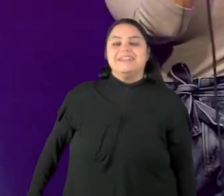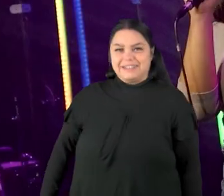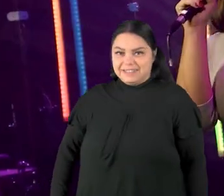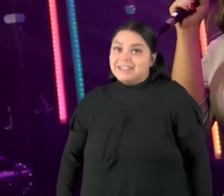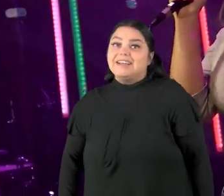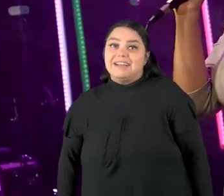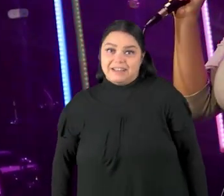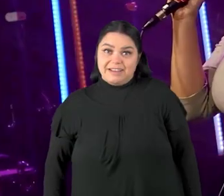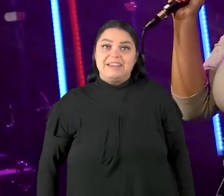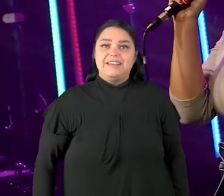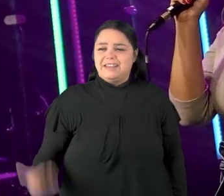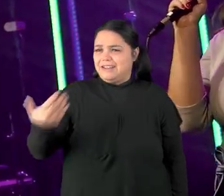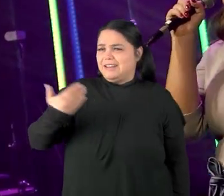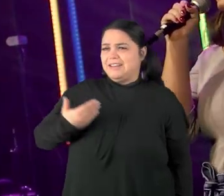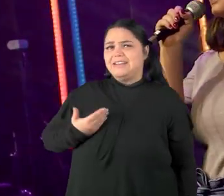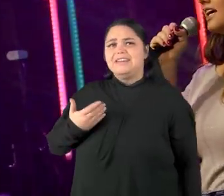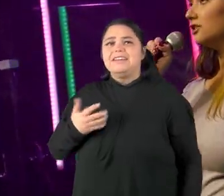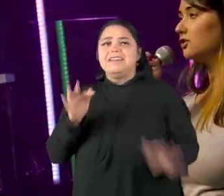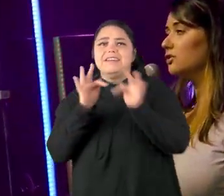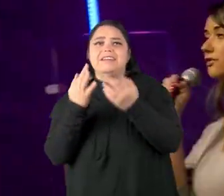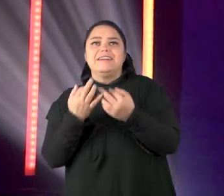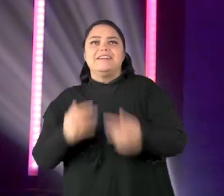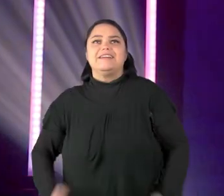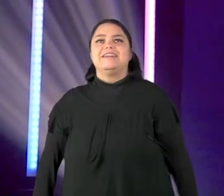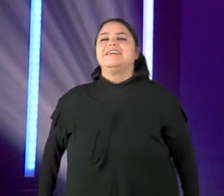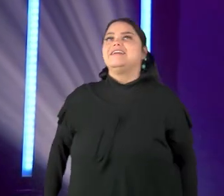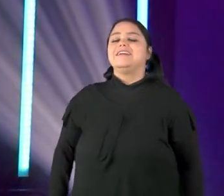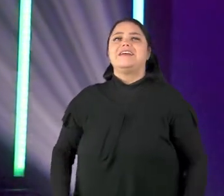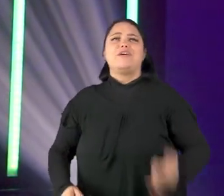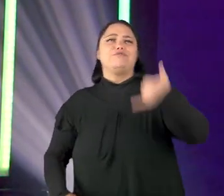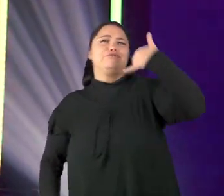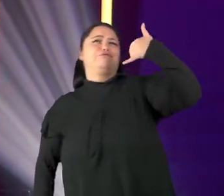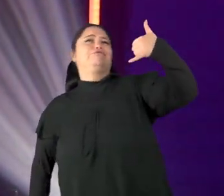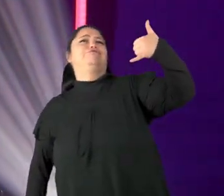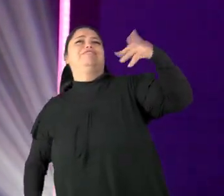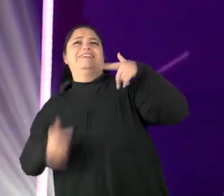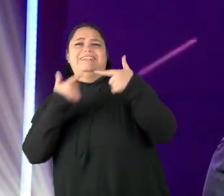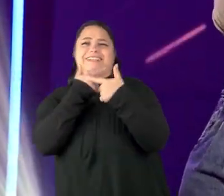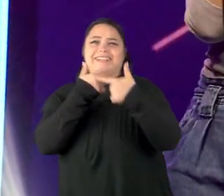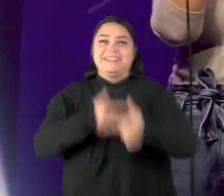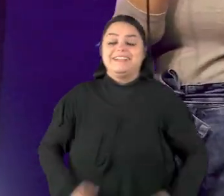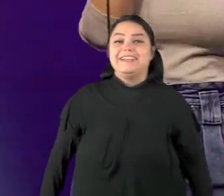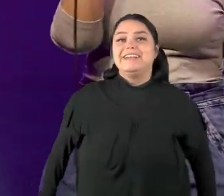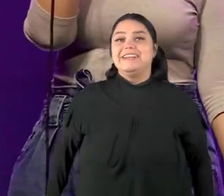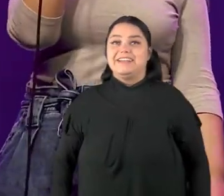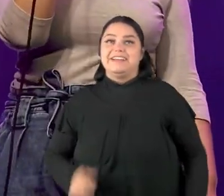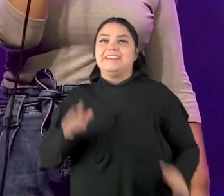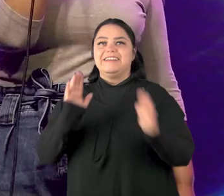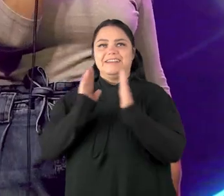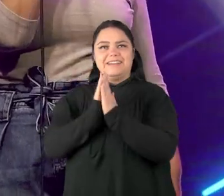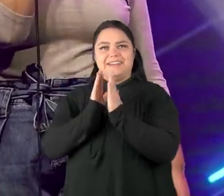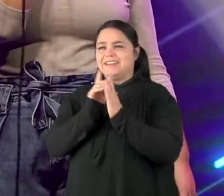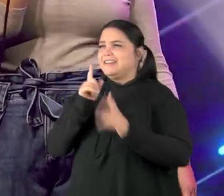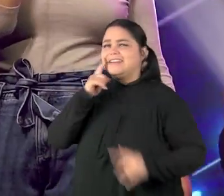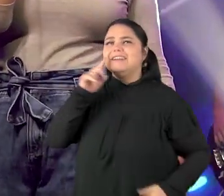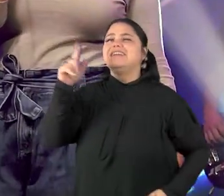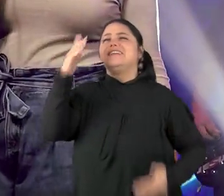bela. janela, eu abro janela, tanta bela. E